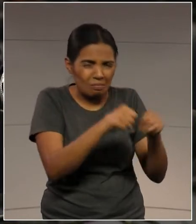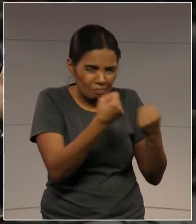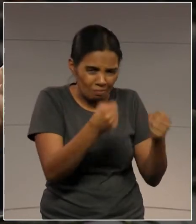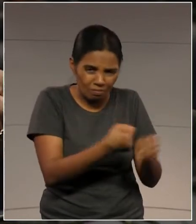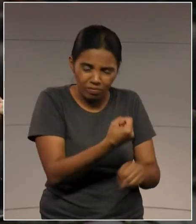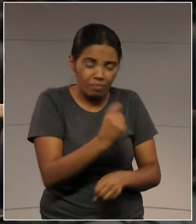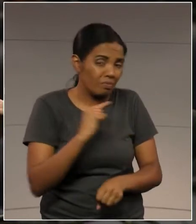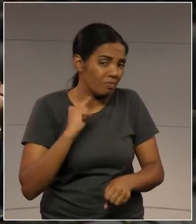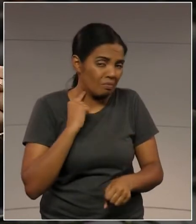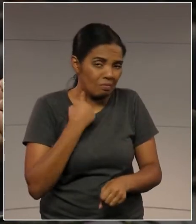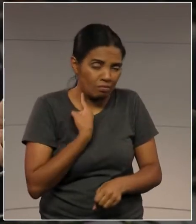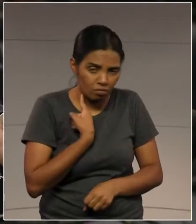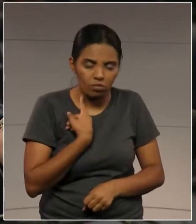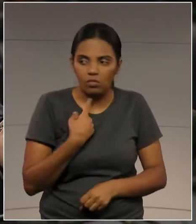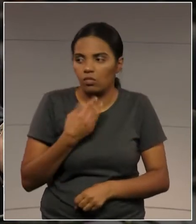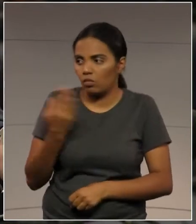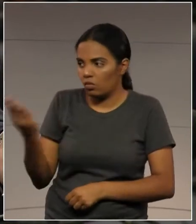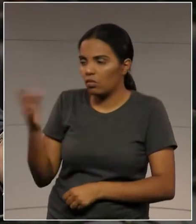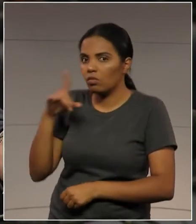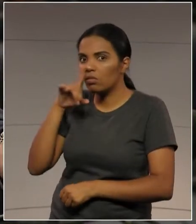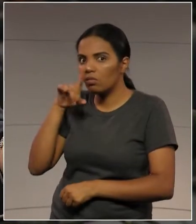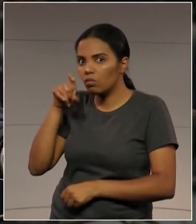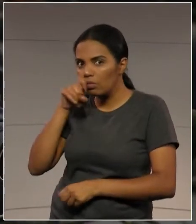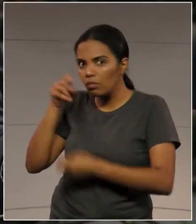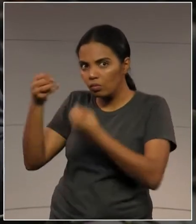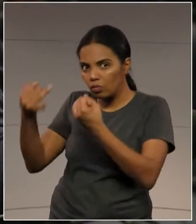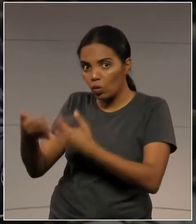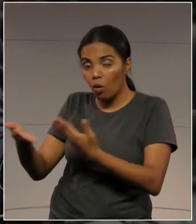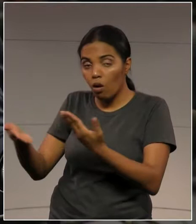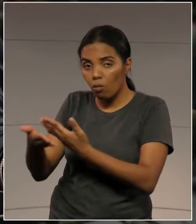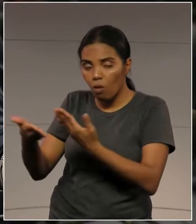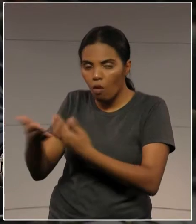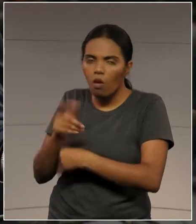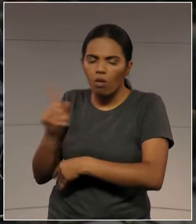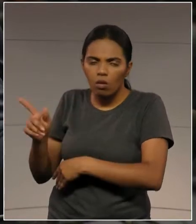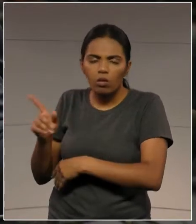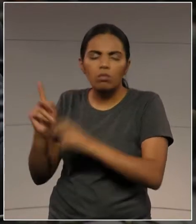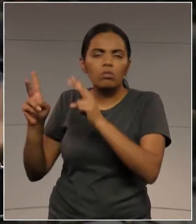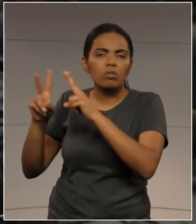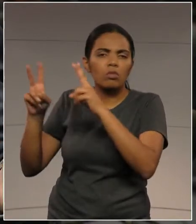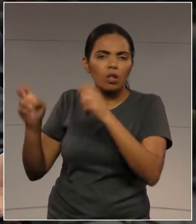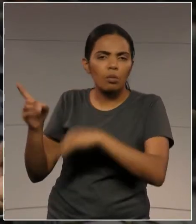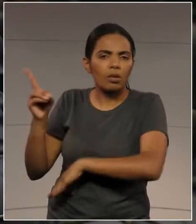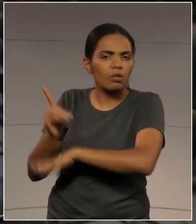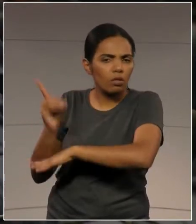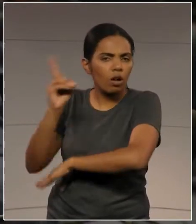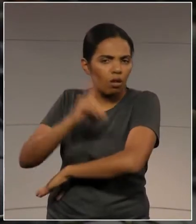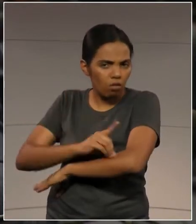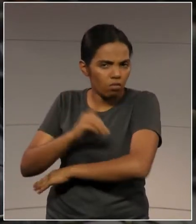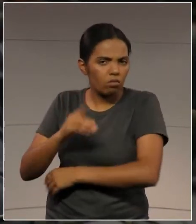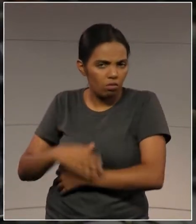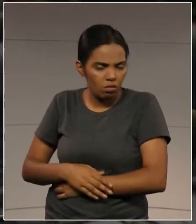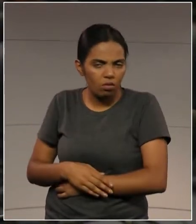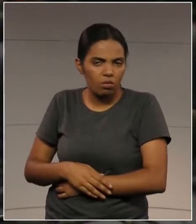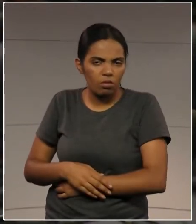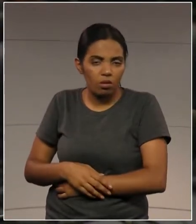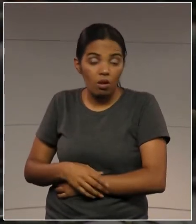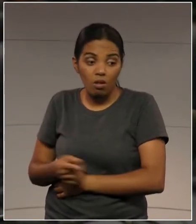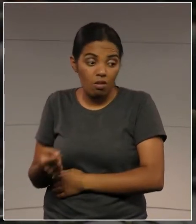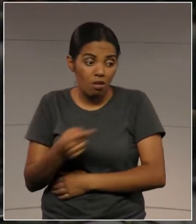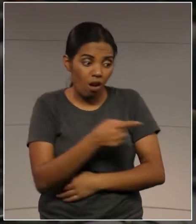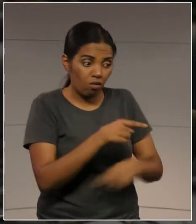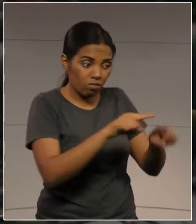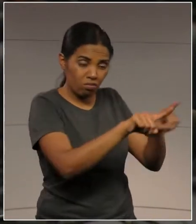doutor Michele Caputo colocou agora, há poucos instantes, a questão da dengue. E são